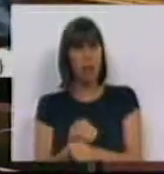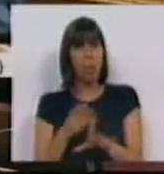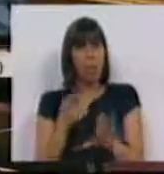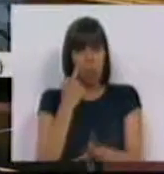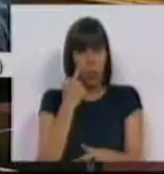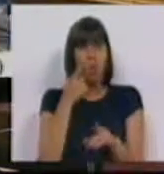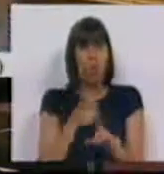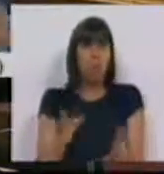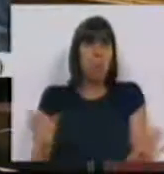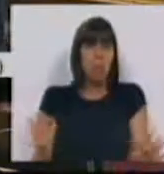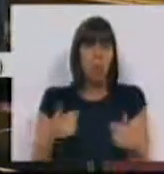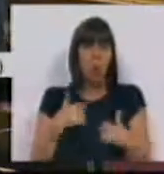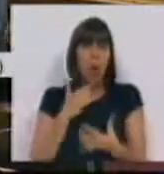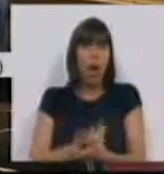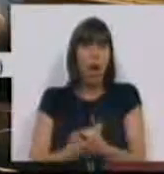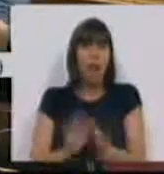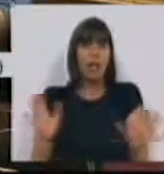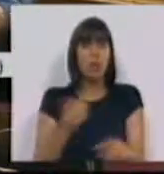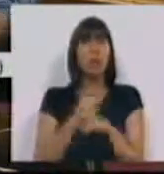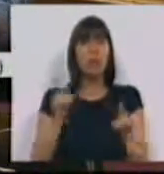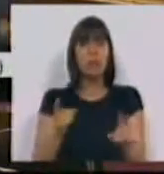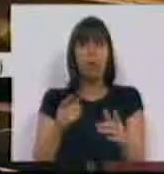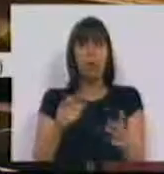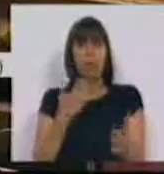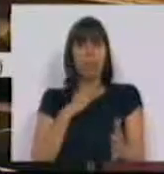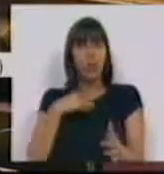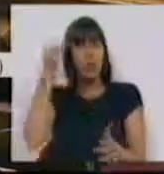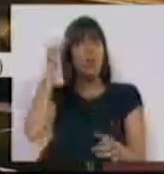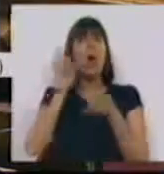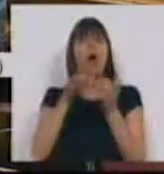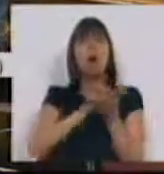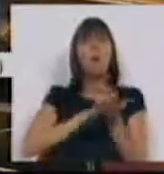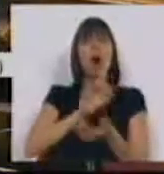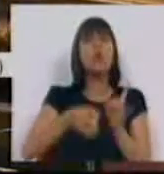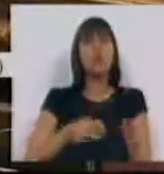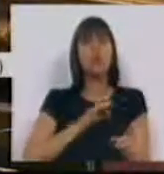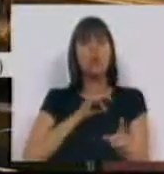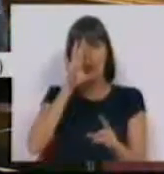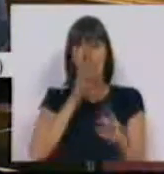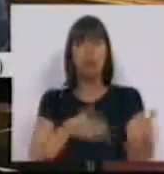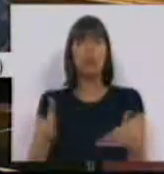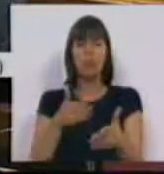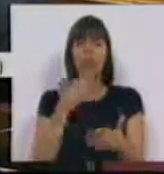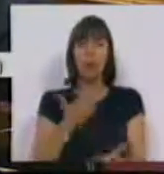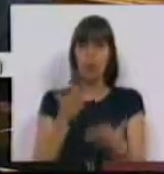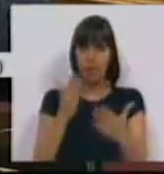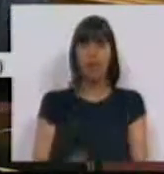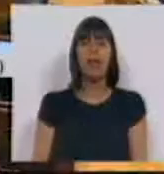que se o conhecesse, eu agradecia-lhe. Porque, para o menos eu saber no que é se baseiam estes senhores que nos governam. Muito obrigada.